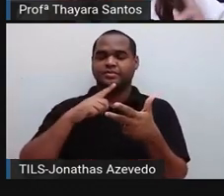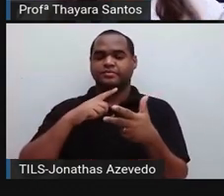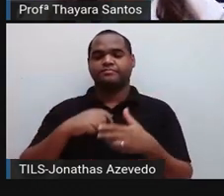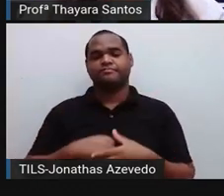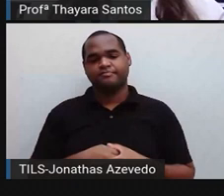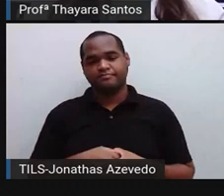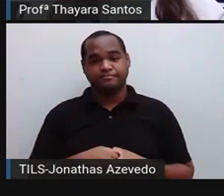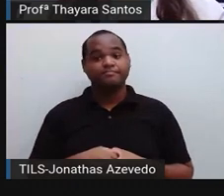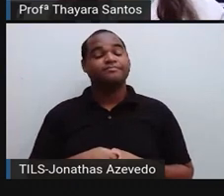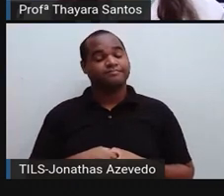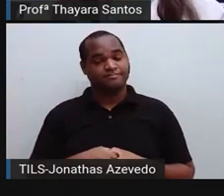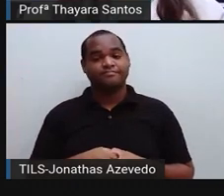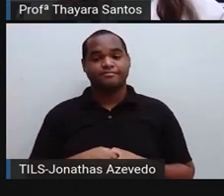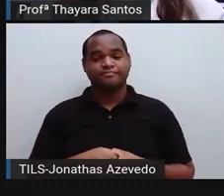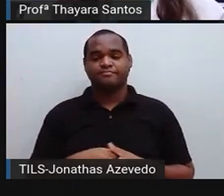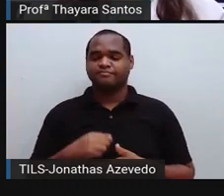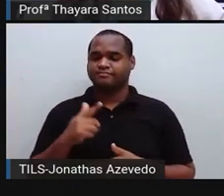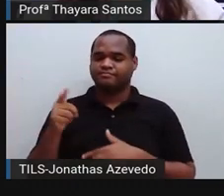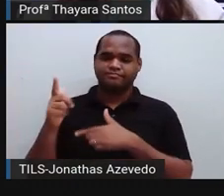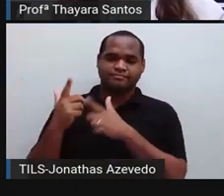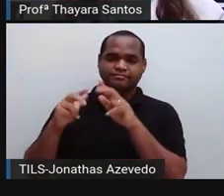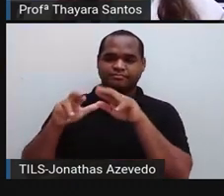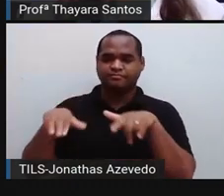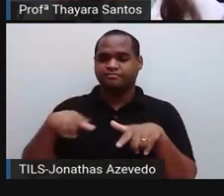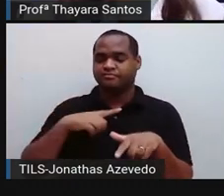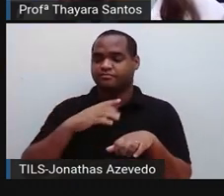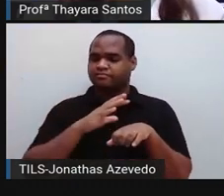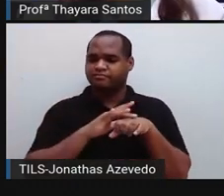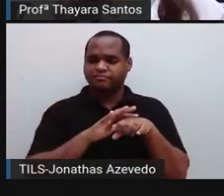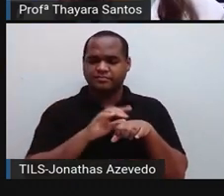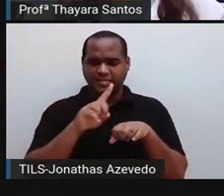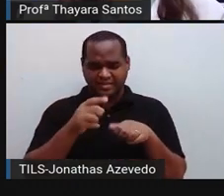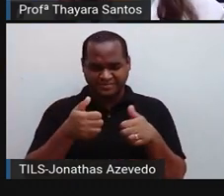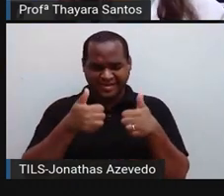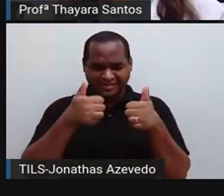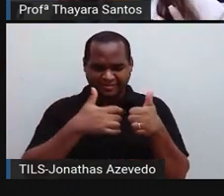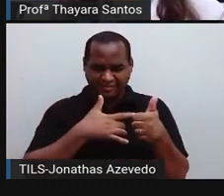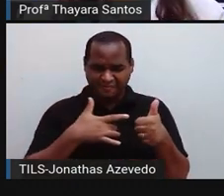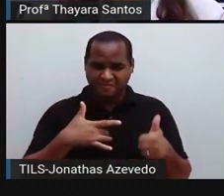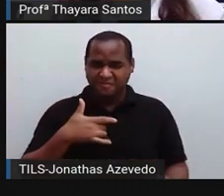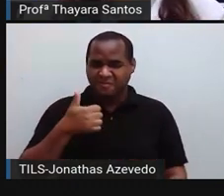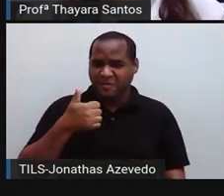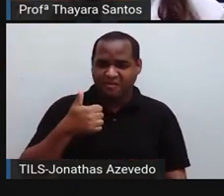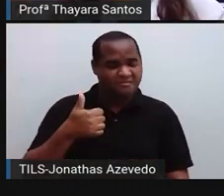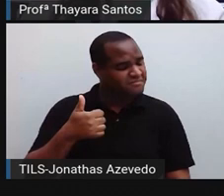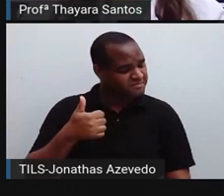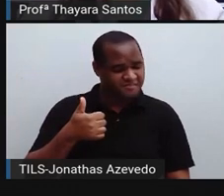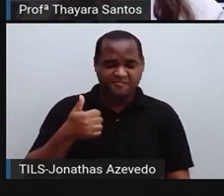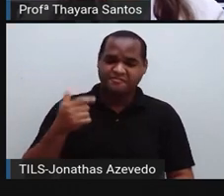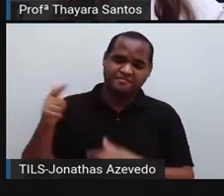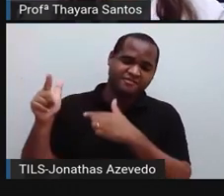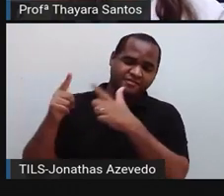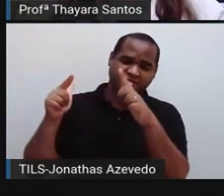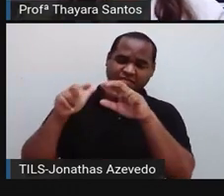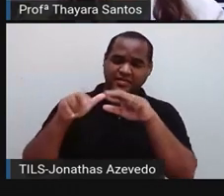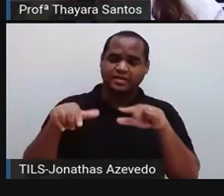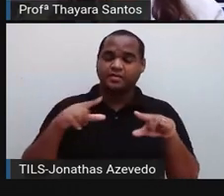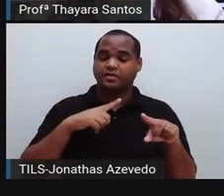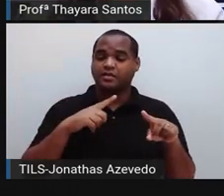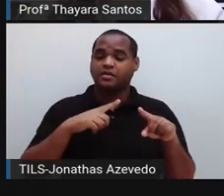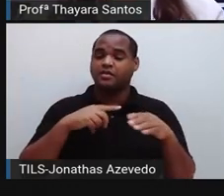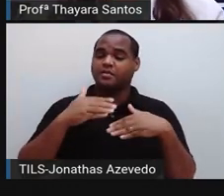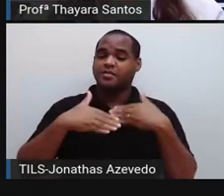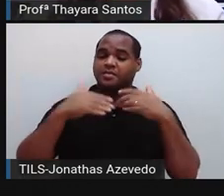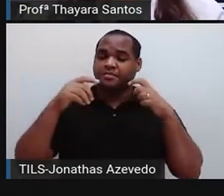assim, importante, a doença de Chagas é uma doença que não tem cura, infelizmente. Quem tem ela pode fazer tratamento para ter uma